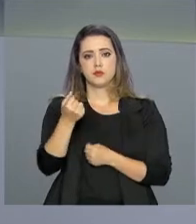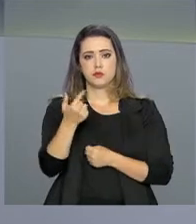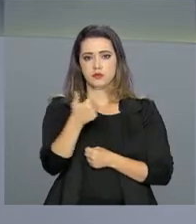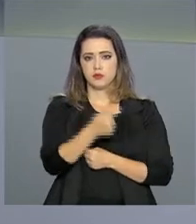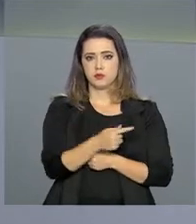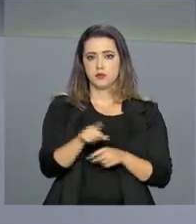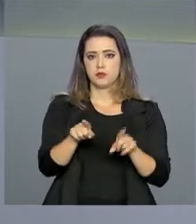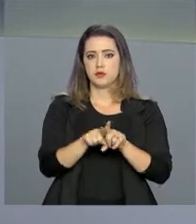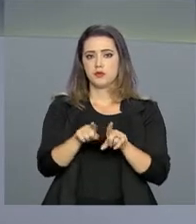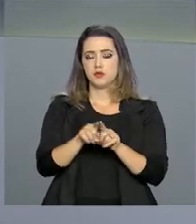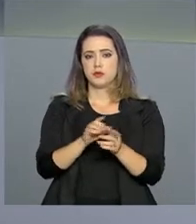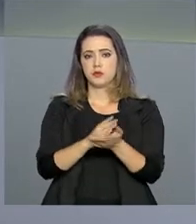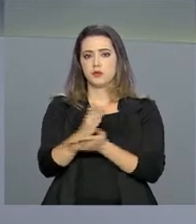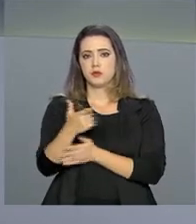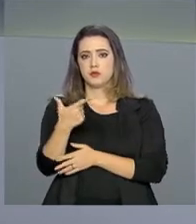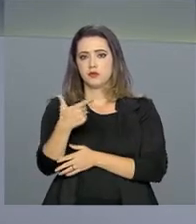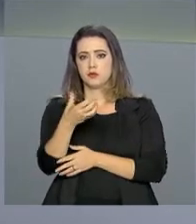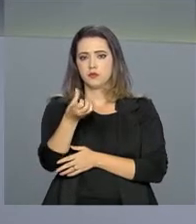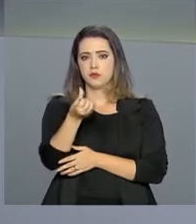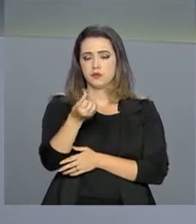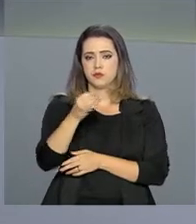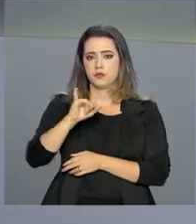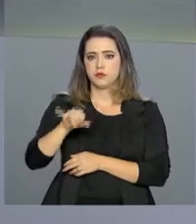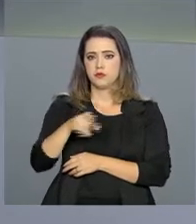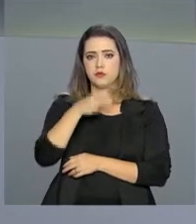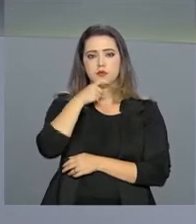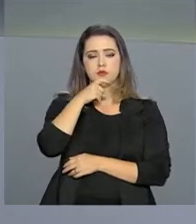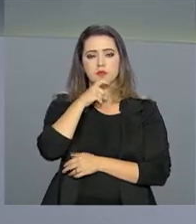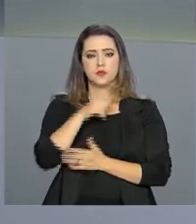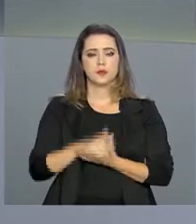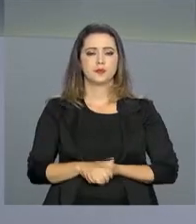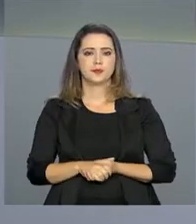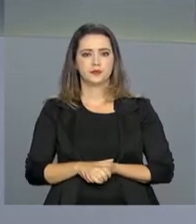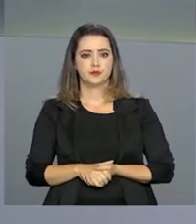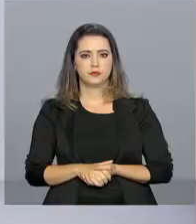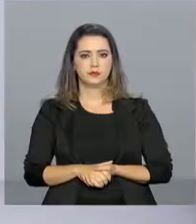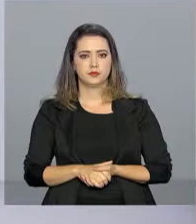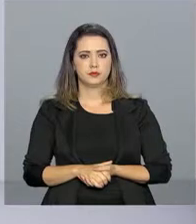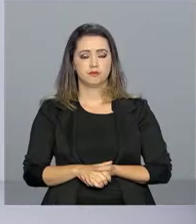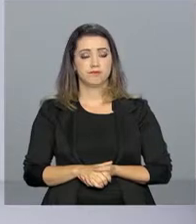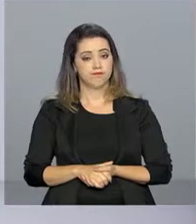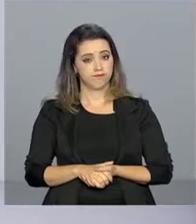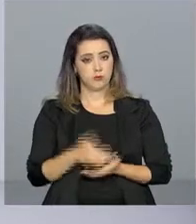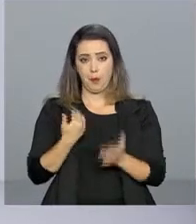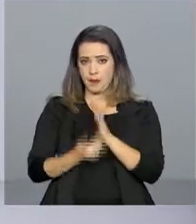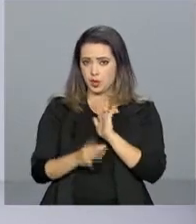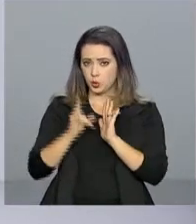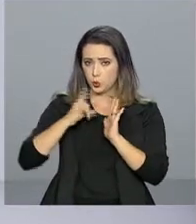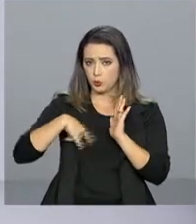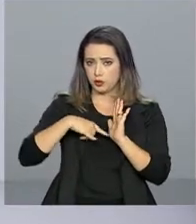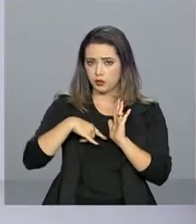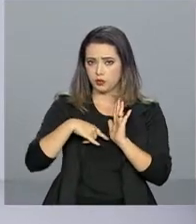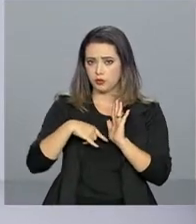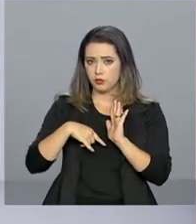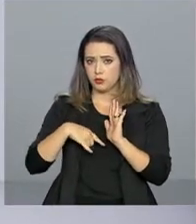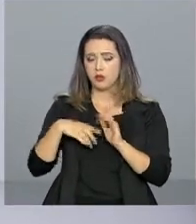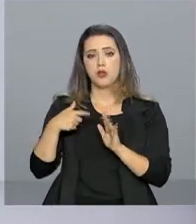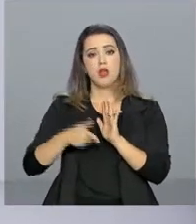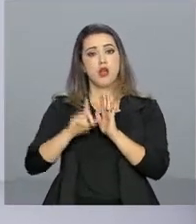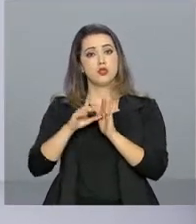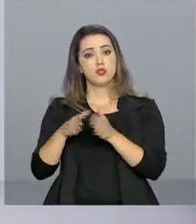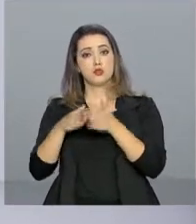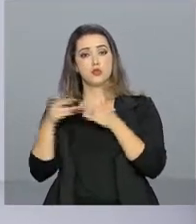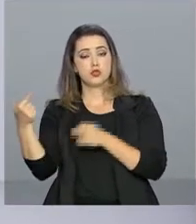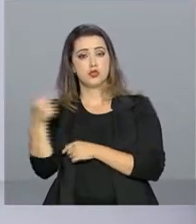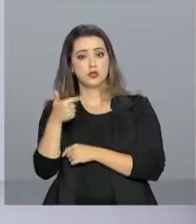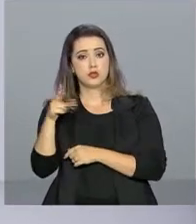2017 também começa no dia 26 de julho. Perdeu um documento? Antes de